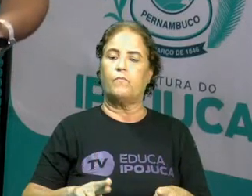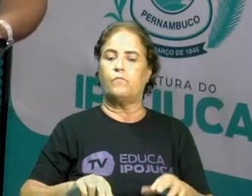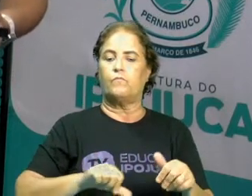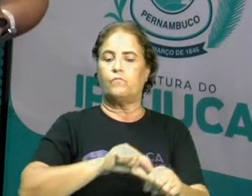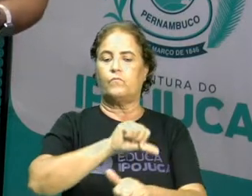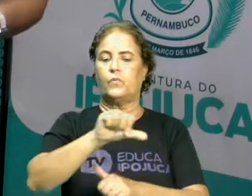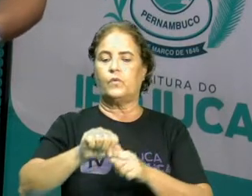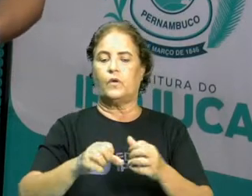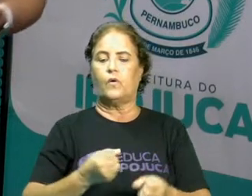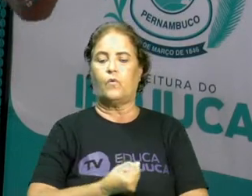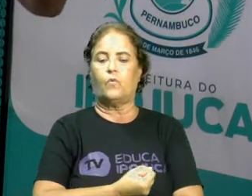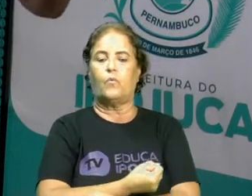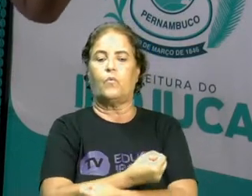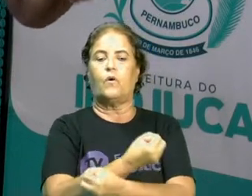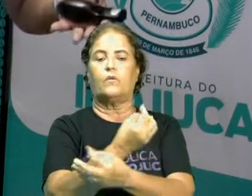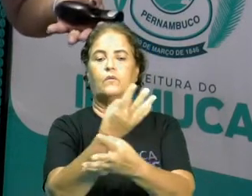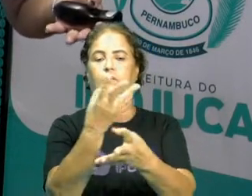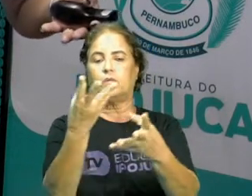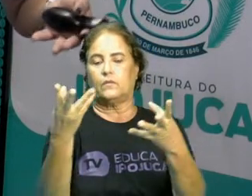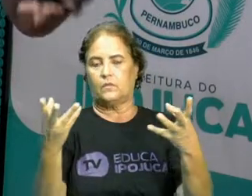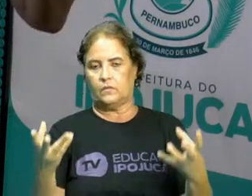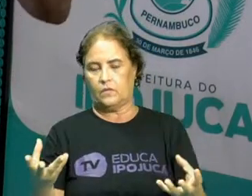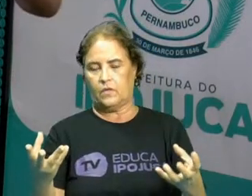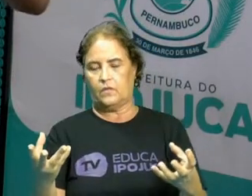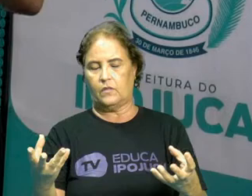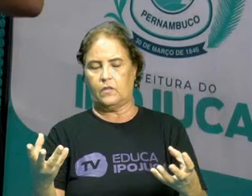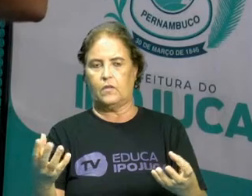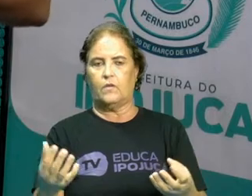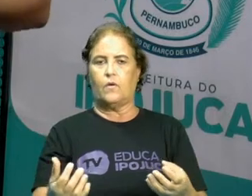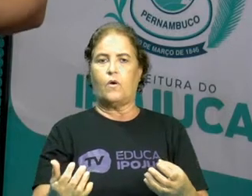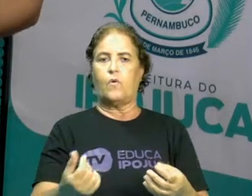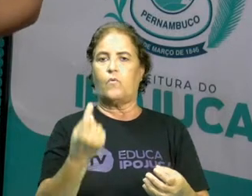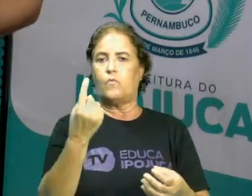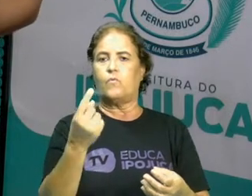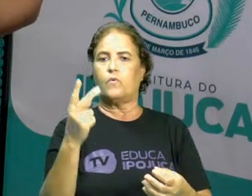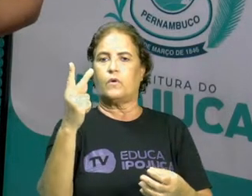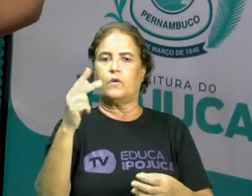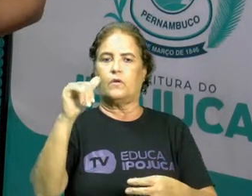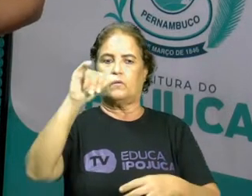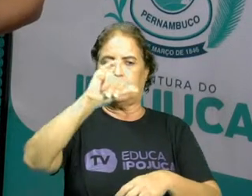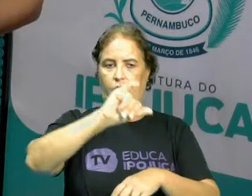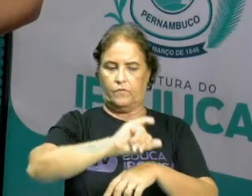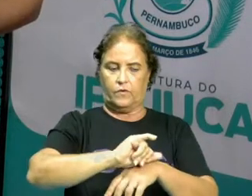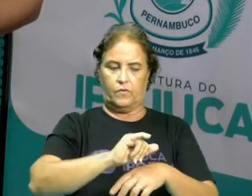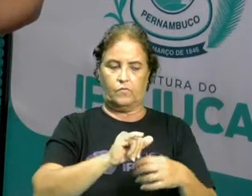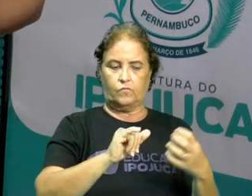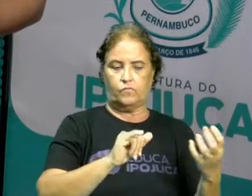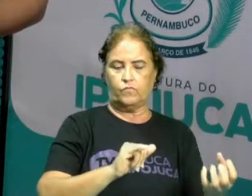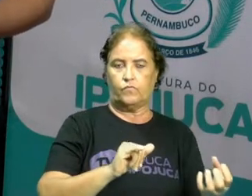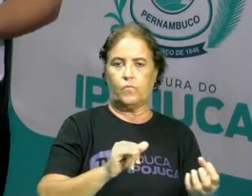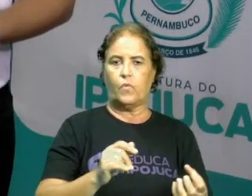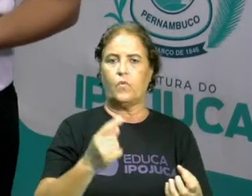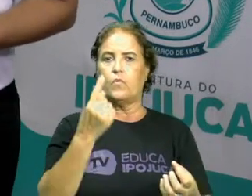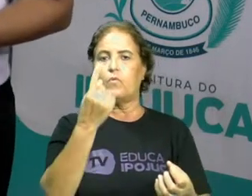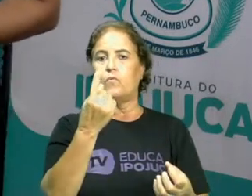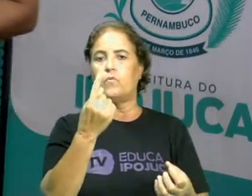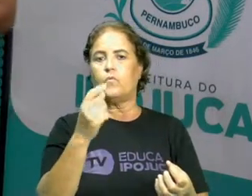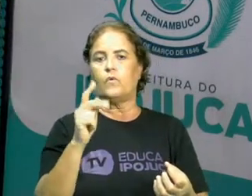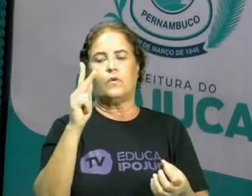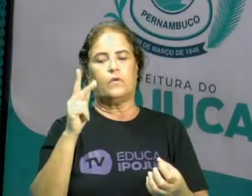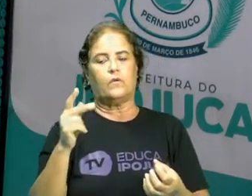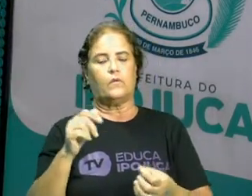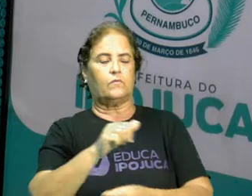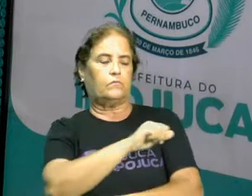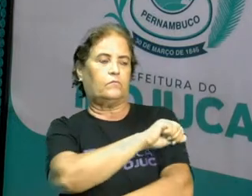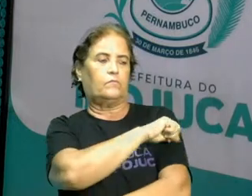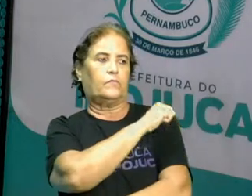matéria que eu vou precisar para ter um quilo de ferro ou um quilo de algodão. Por que isso? Por